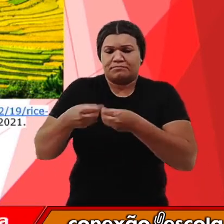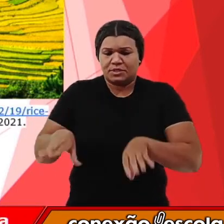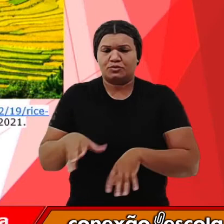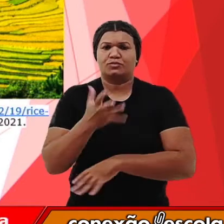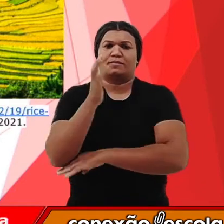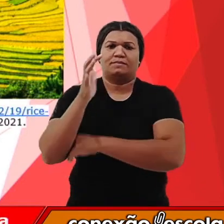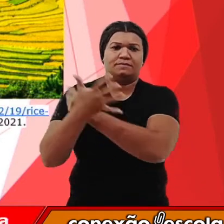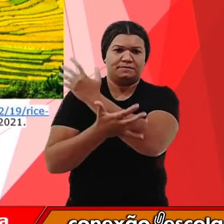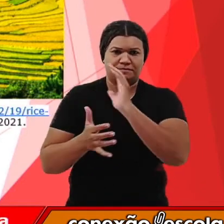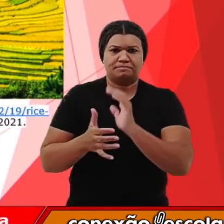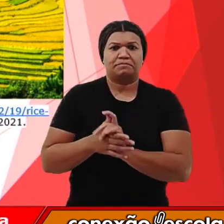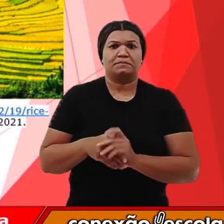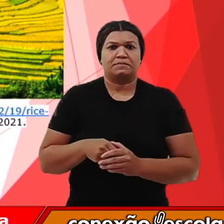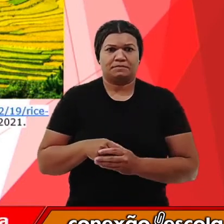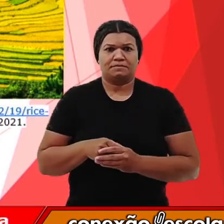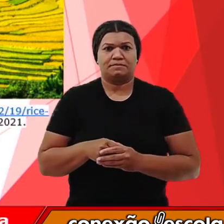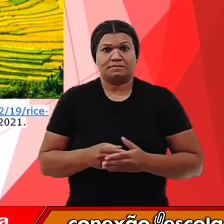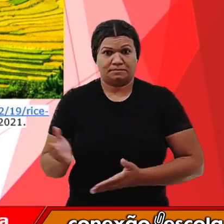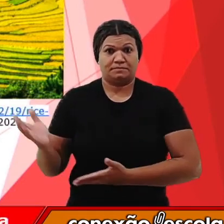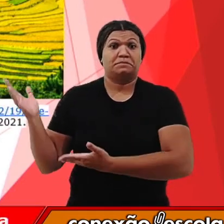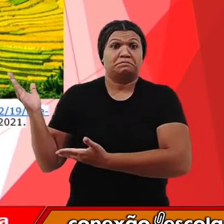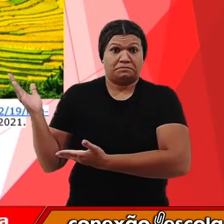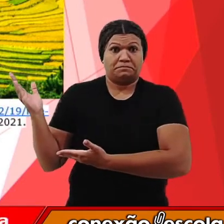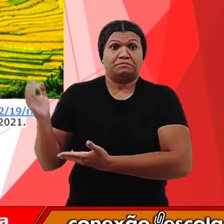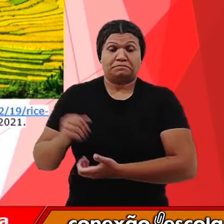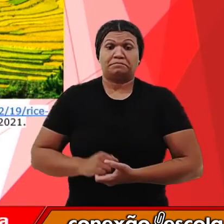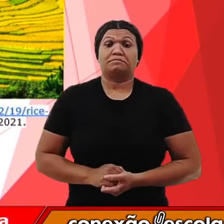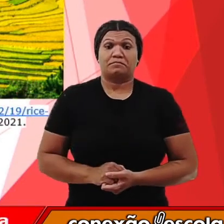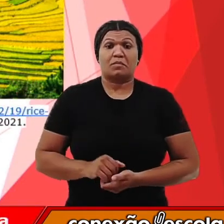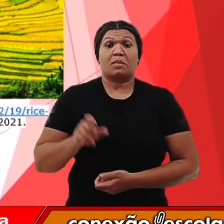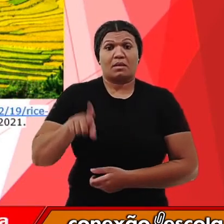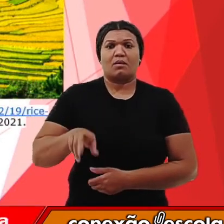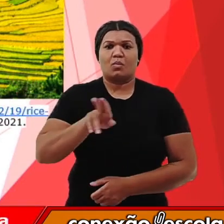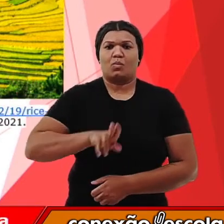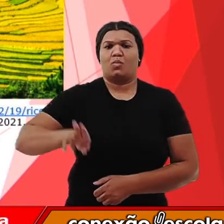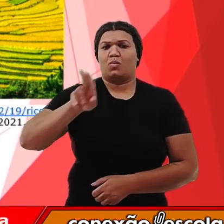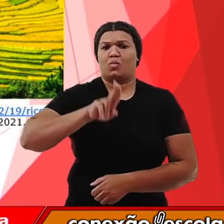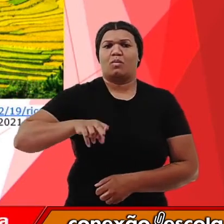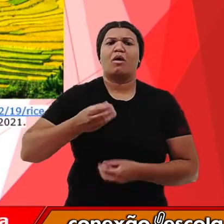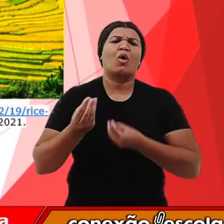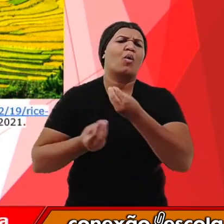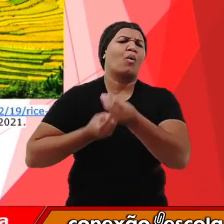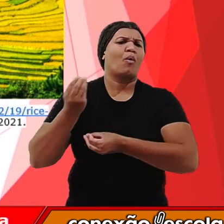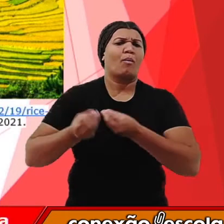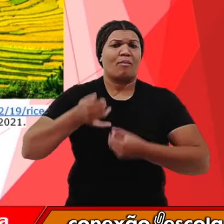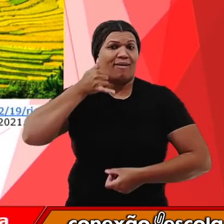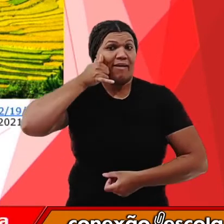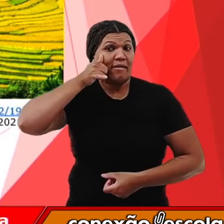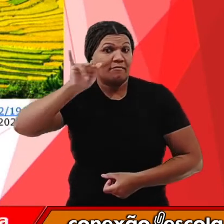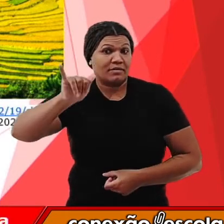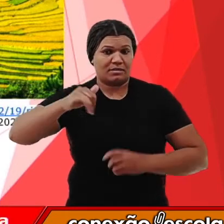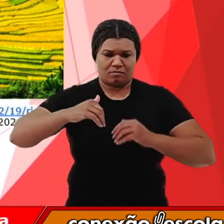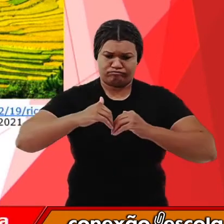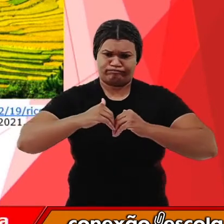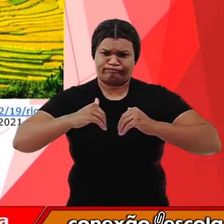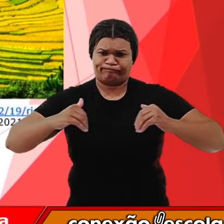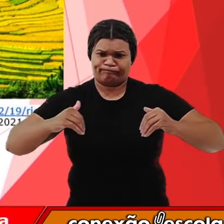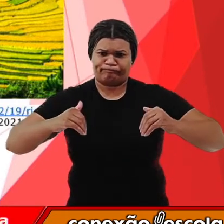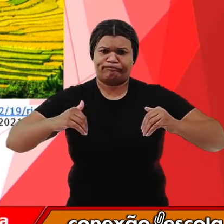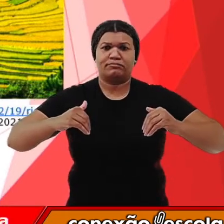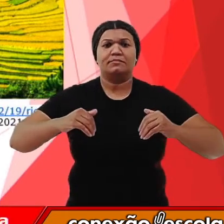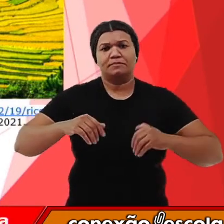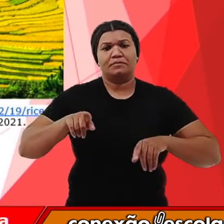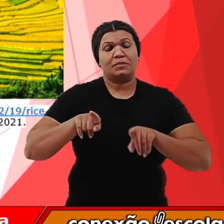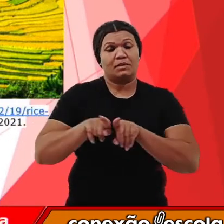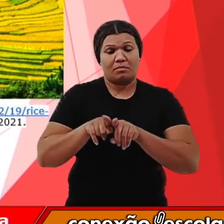terraçamento é utilizado para evitar as erosões, aumentar a